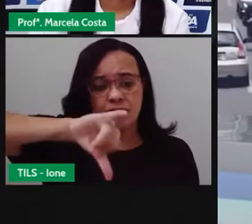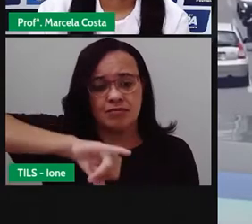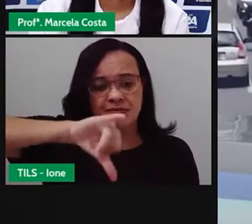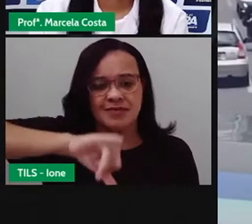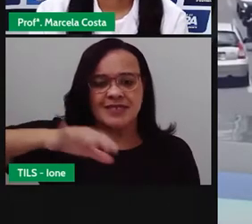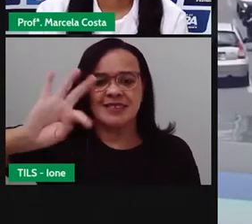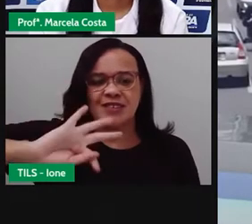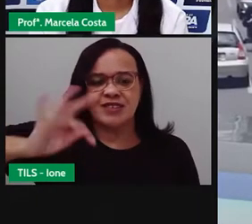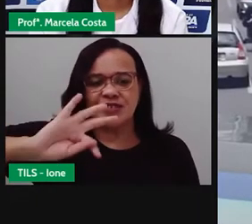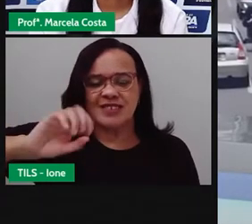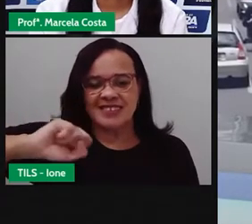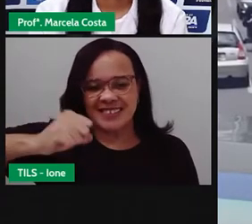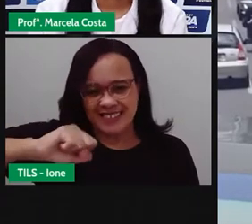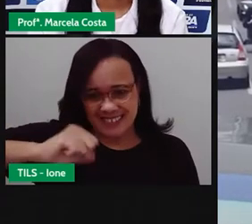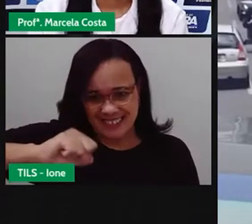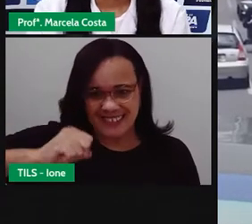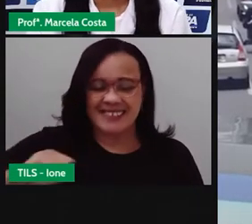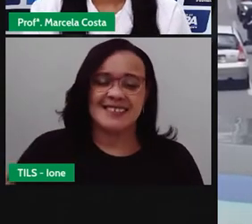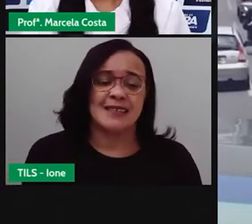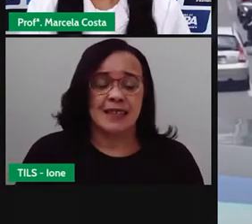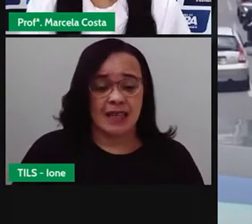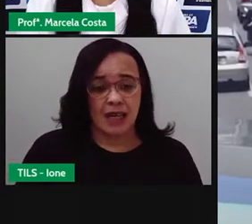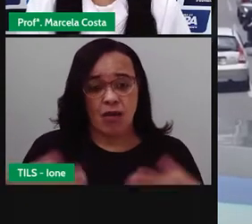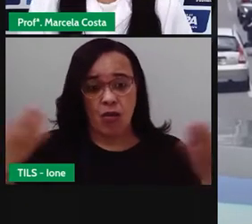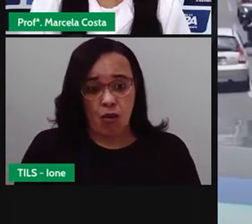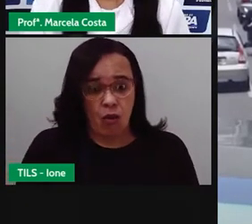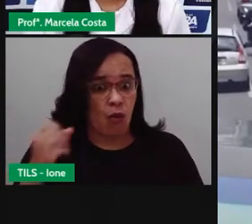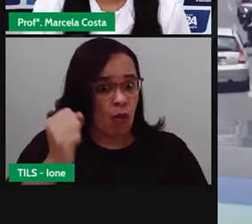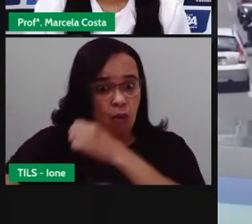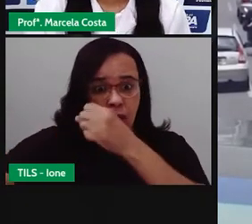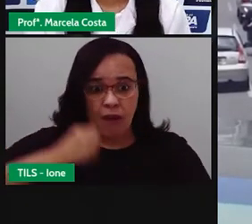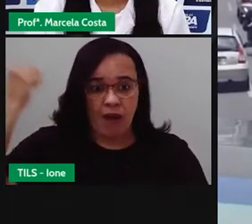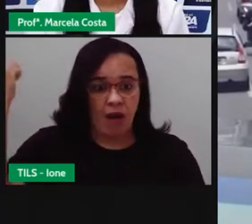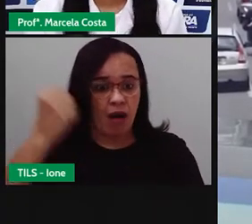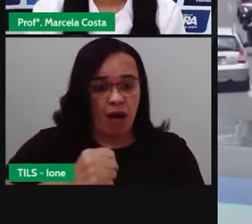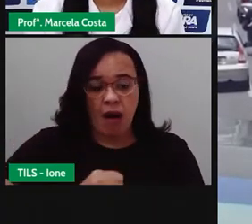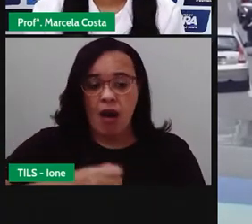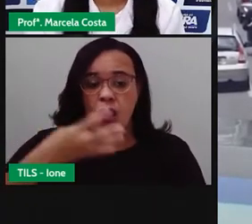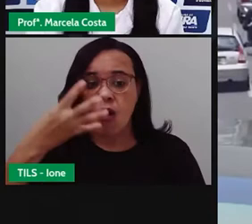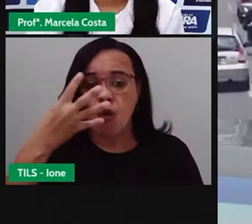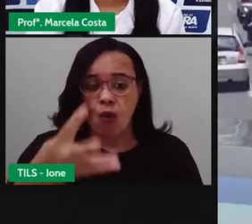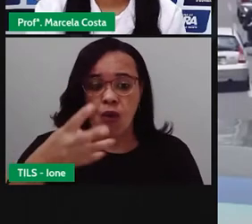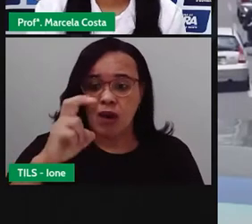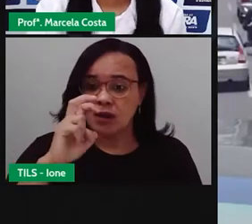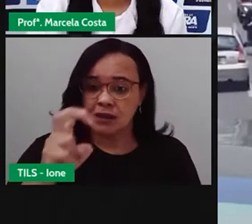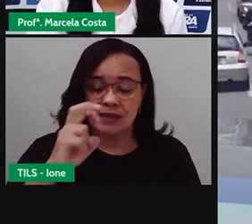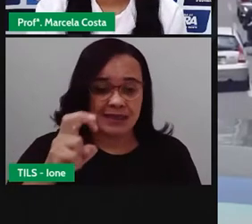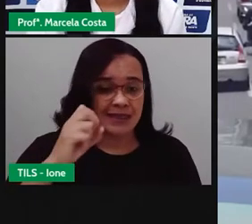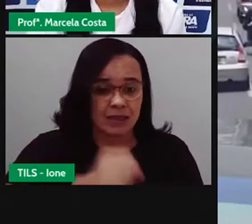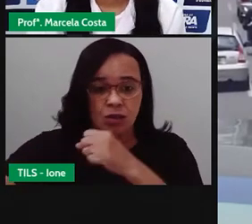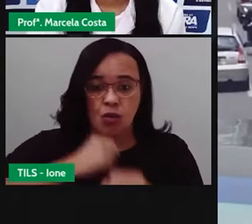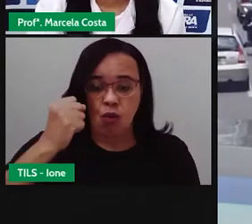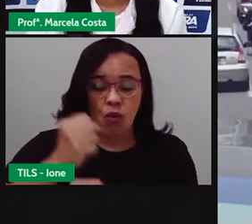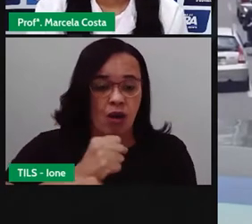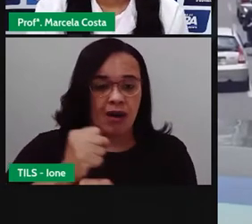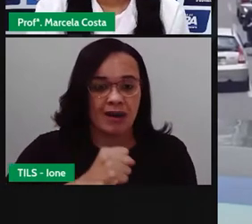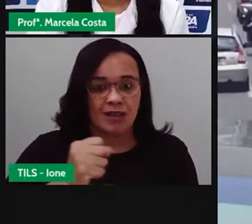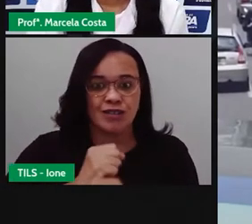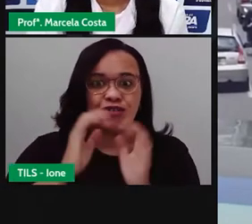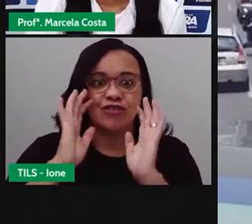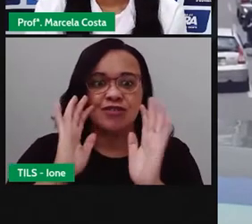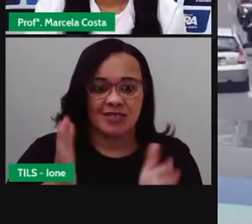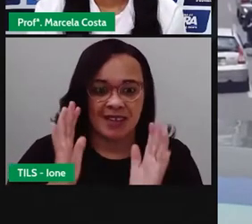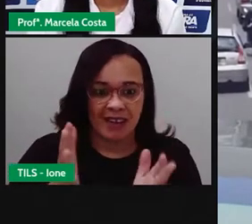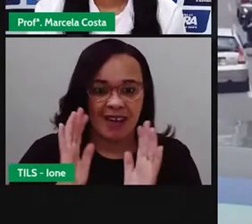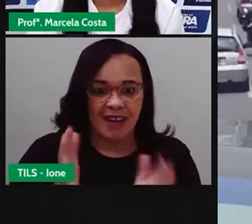entreposto comercial que completa 45 anos agora em 2021. Por lá são mais de 3 mil e 600 feirantes que atendem pelo